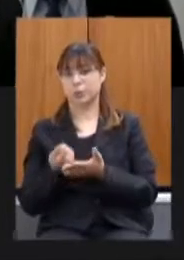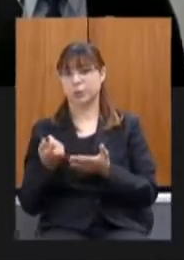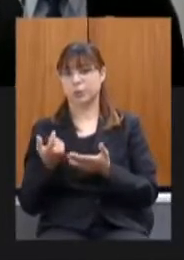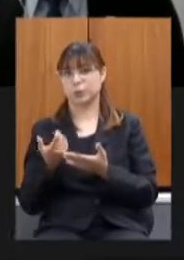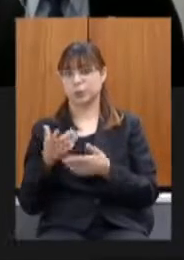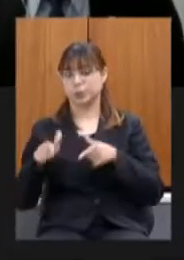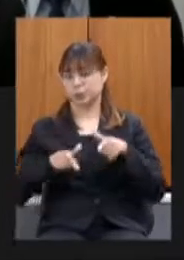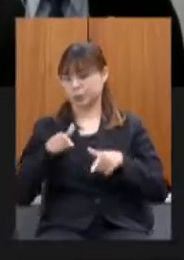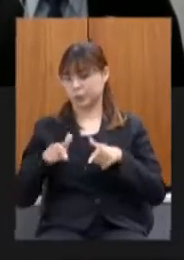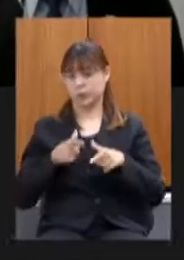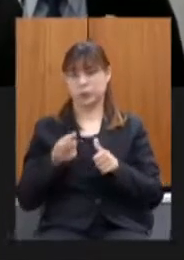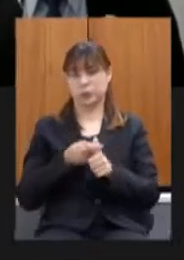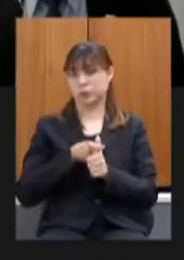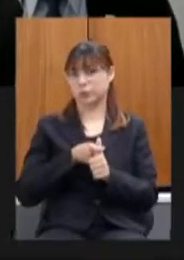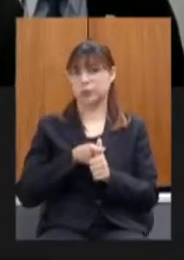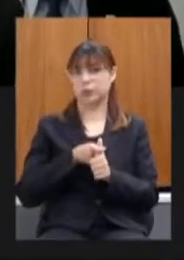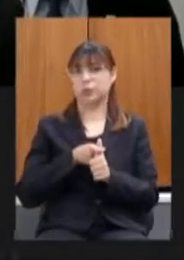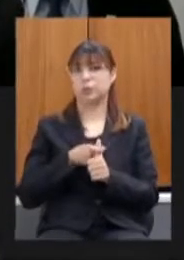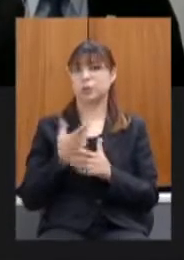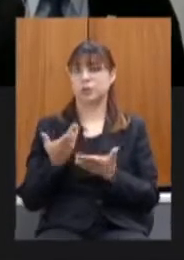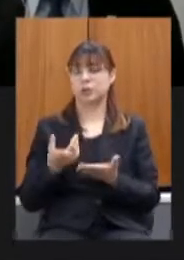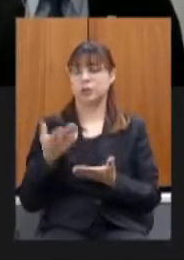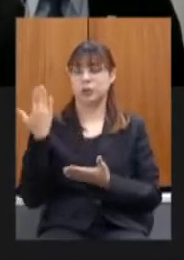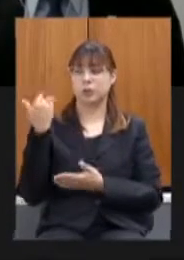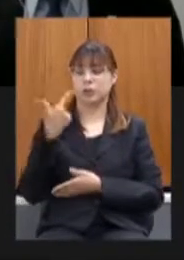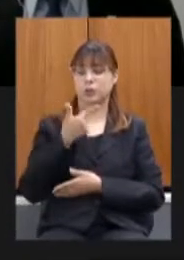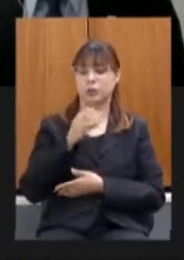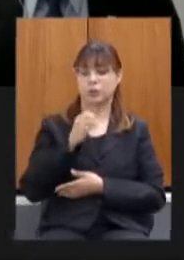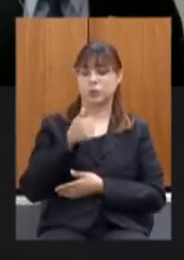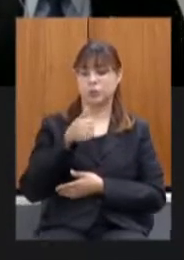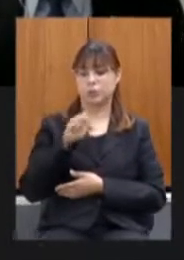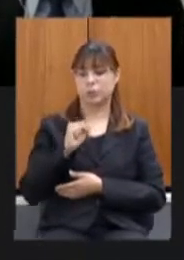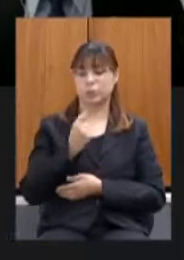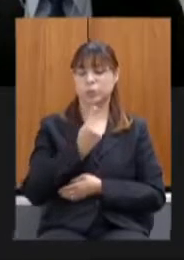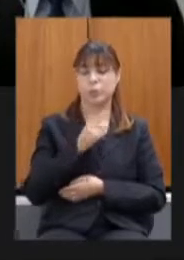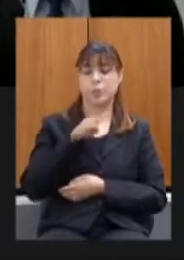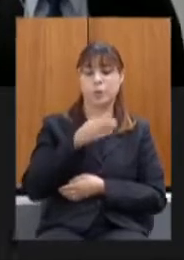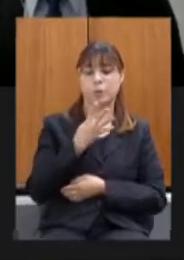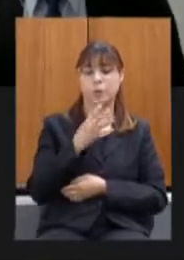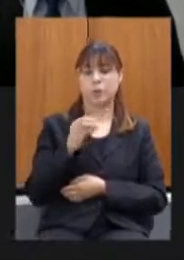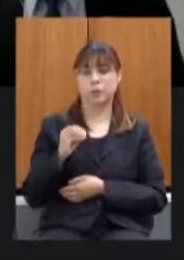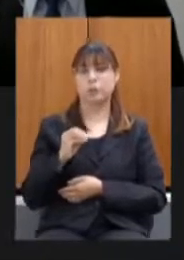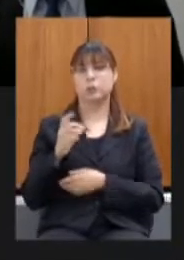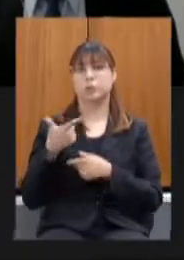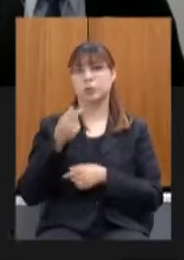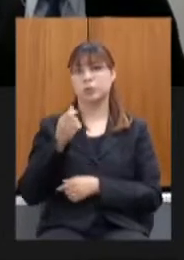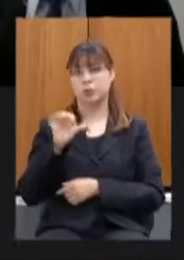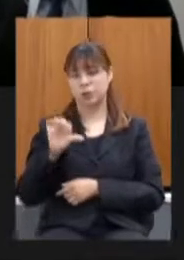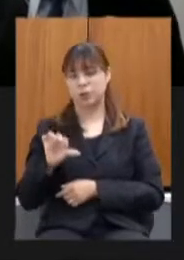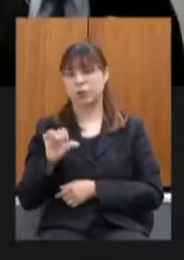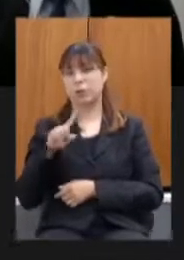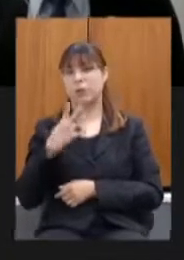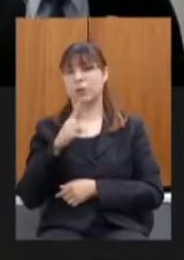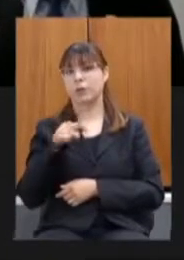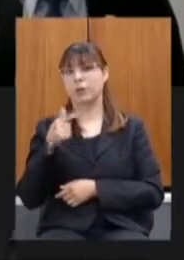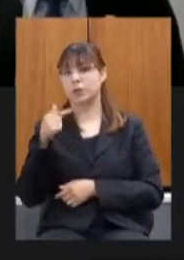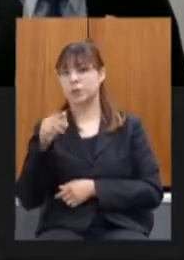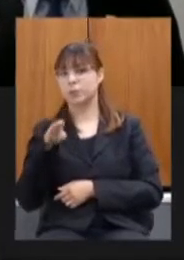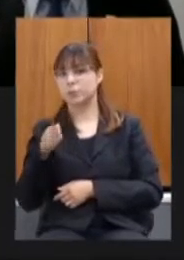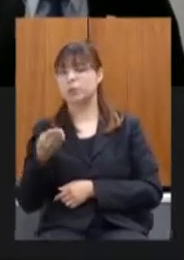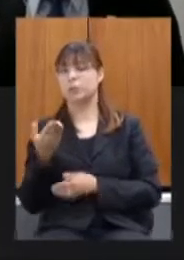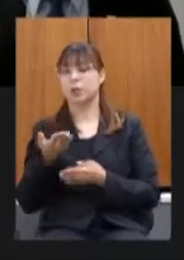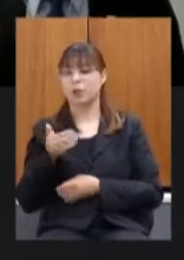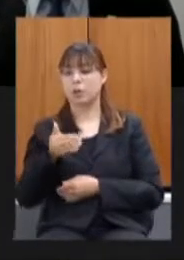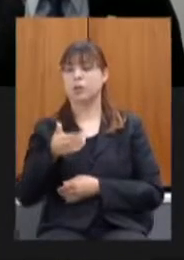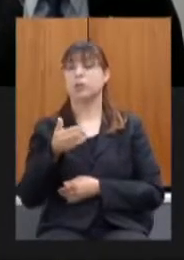Minas teve resultado primário em 2018 de um bilhão e quatrocentos 2019 4,7 bilhões e em